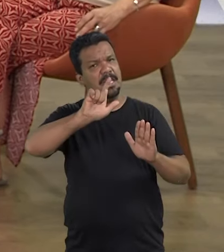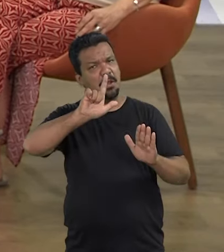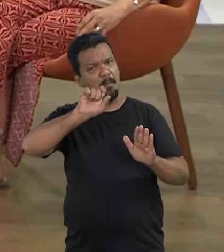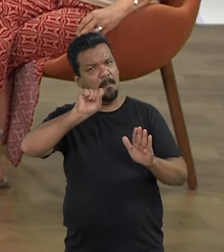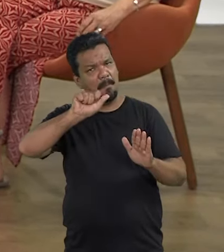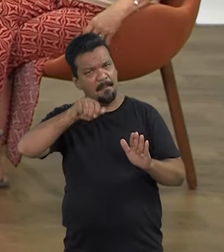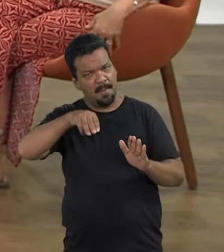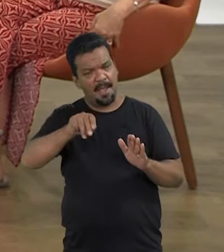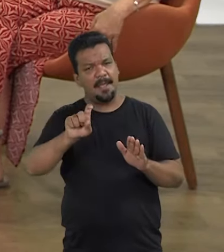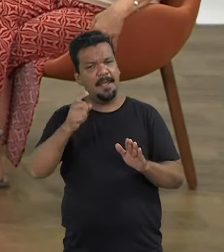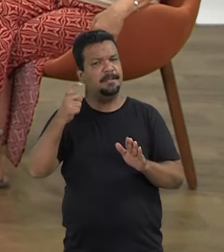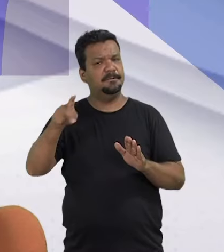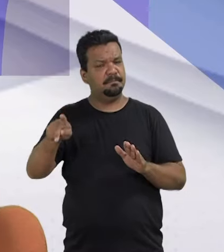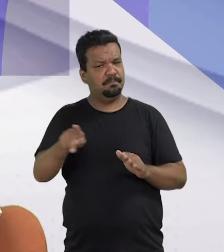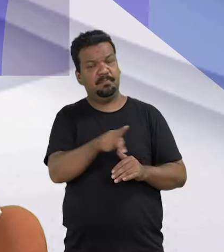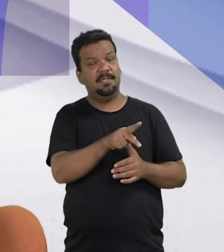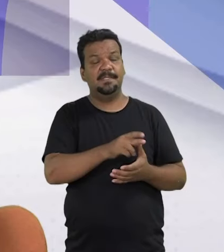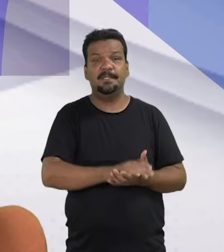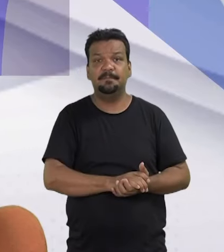trajetória?